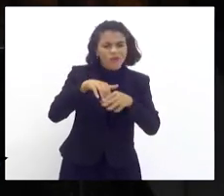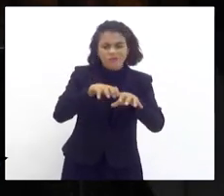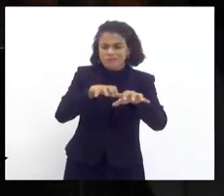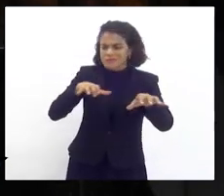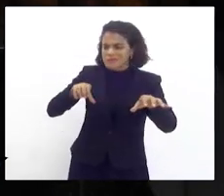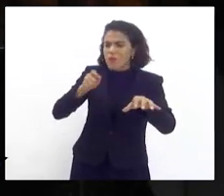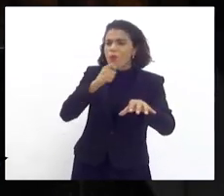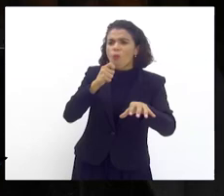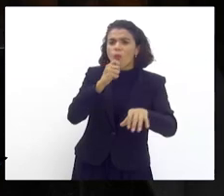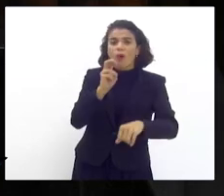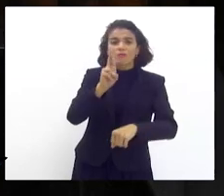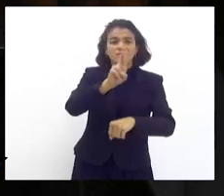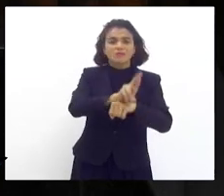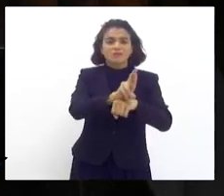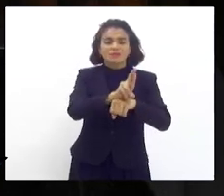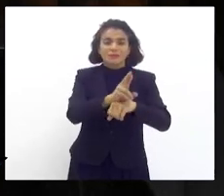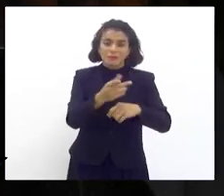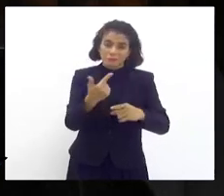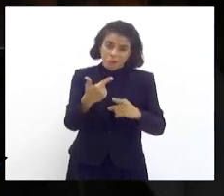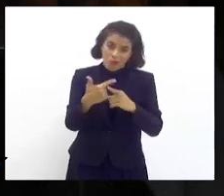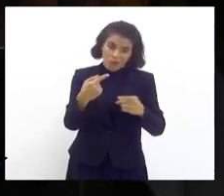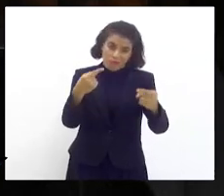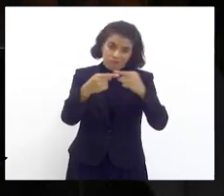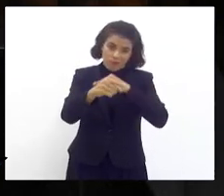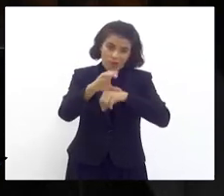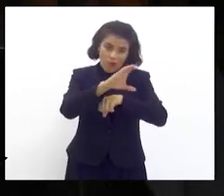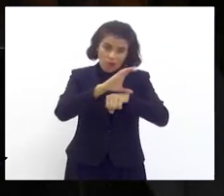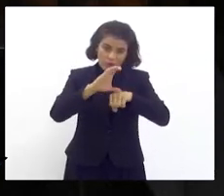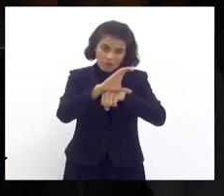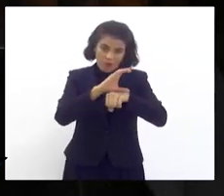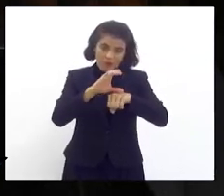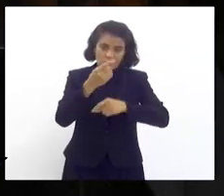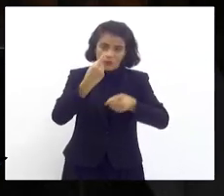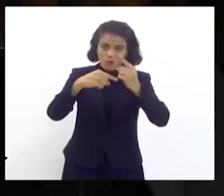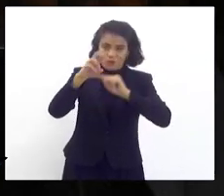titular? Pela inconstitucionalidade do SuperaRio.